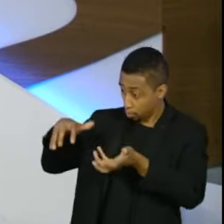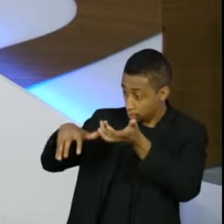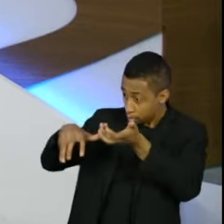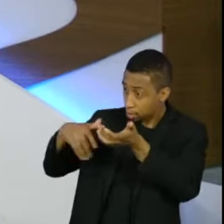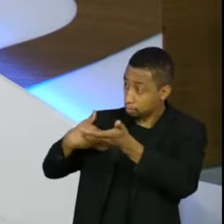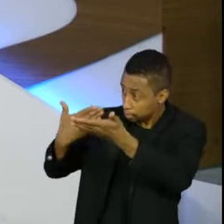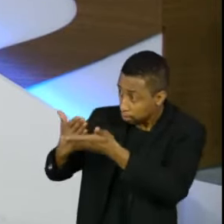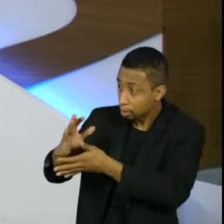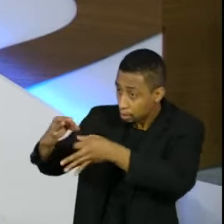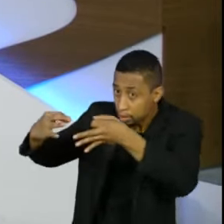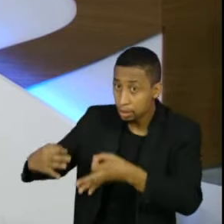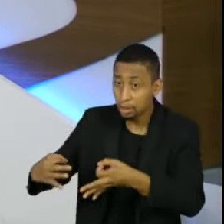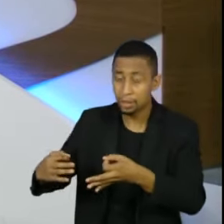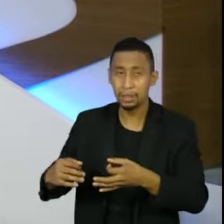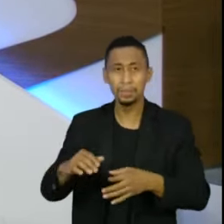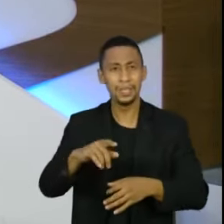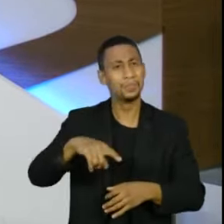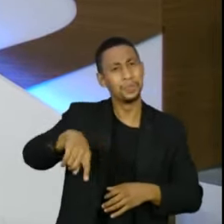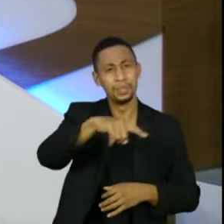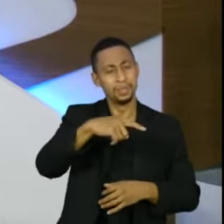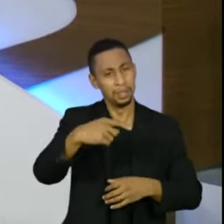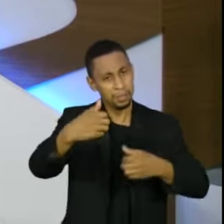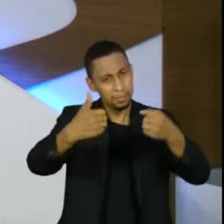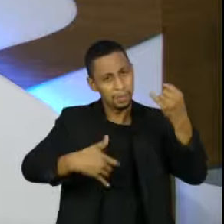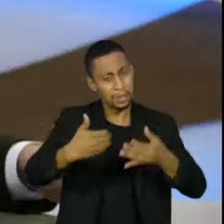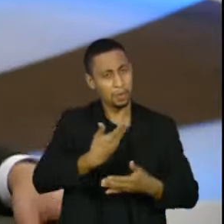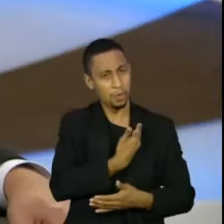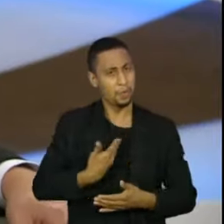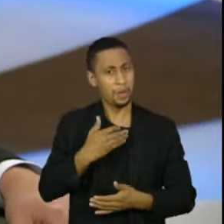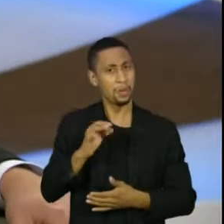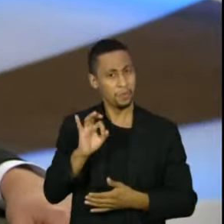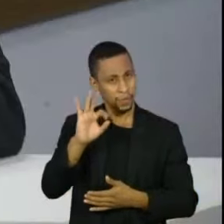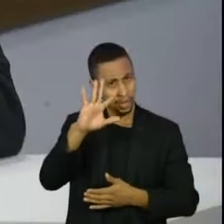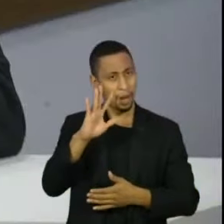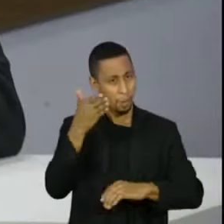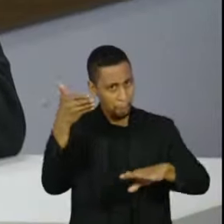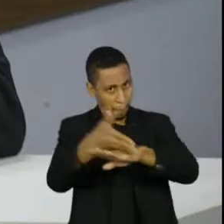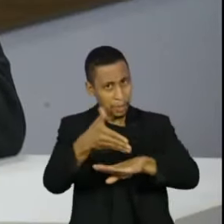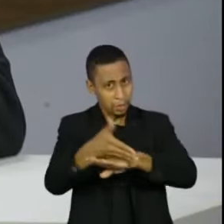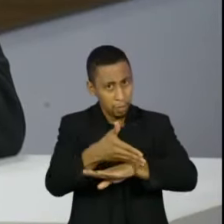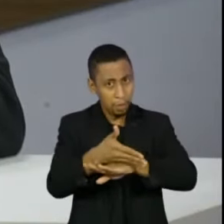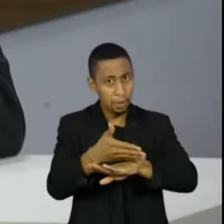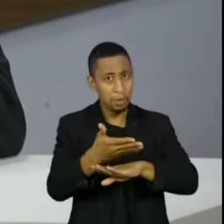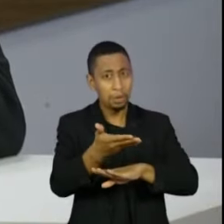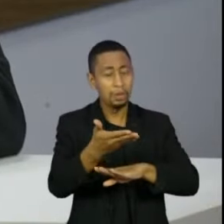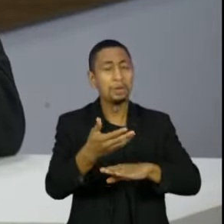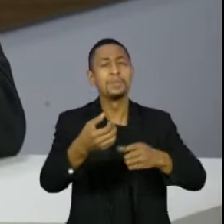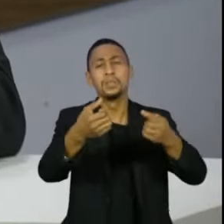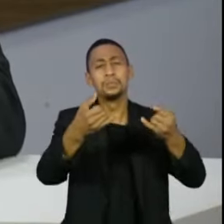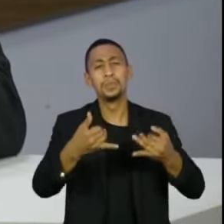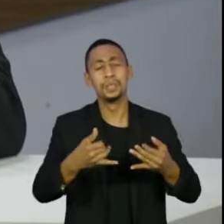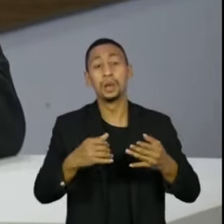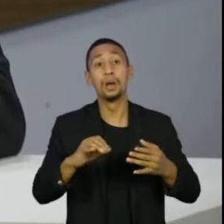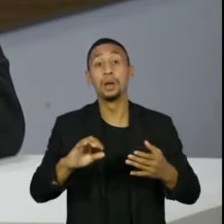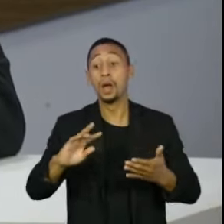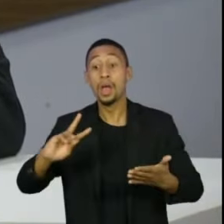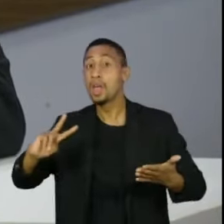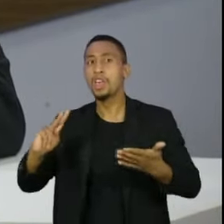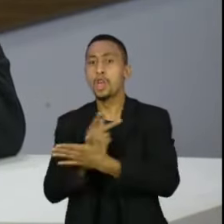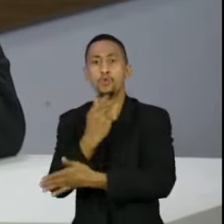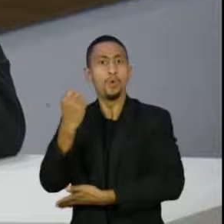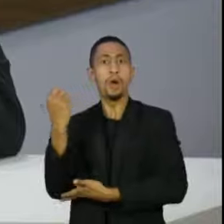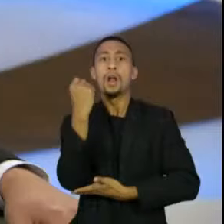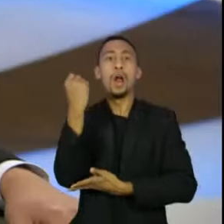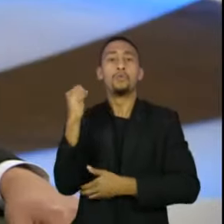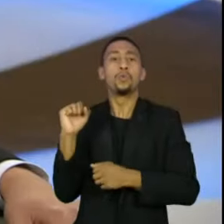Saúde como um participante dessa... Porque isso é necessário, é evidentemente necessário. o apontaria, então? Aponte, por favor, o que o senhor considera o erro mais grave do governo